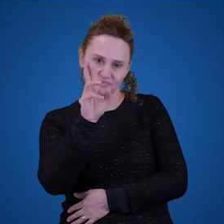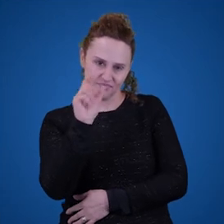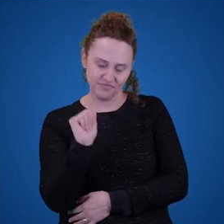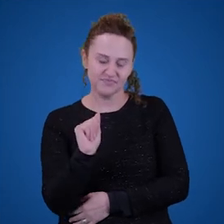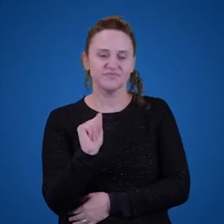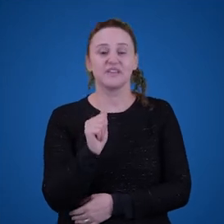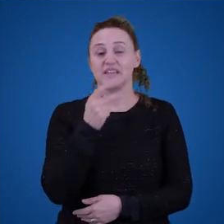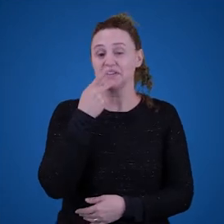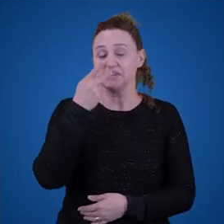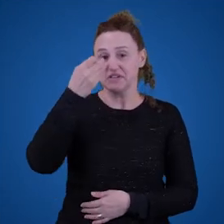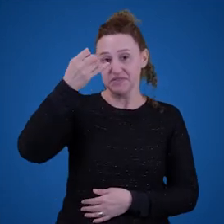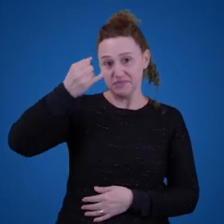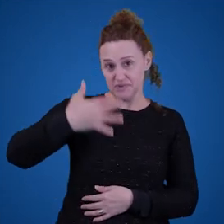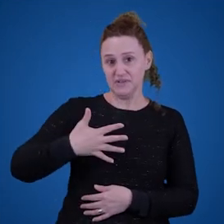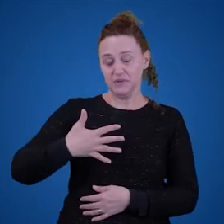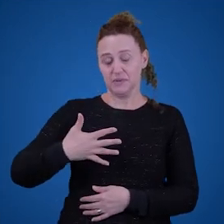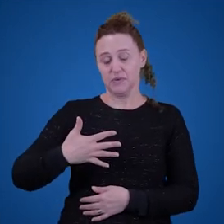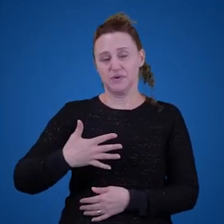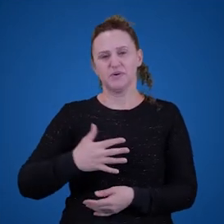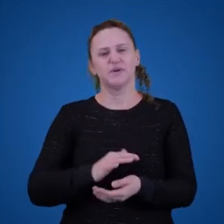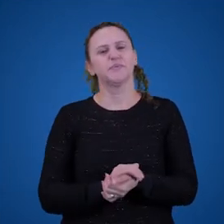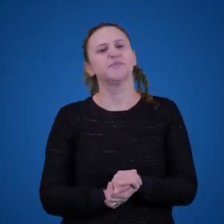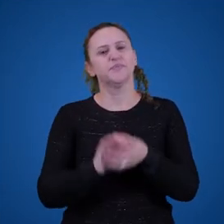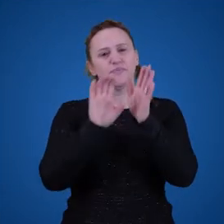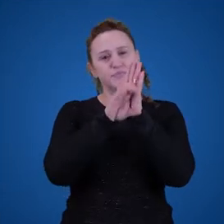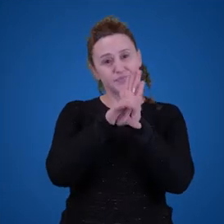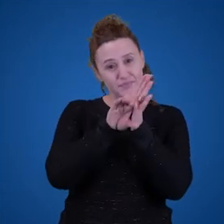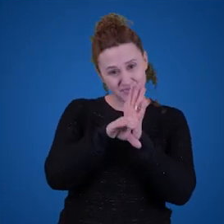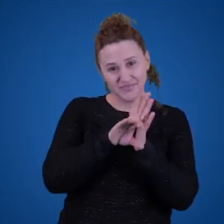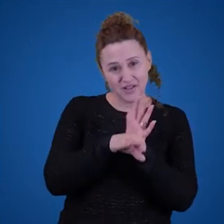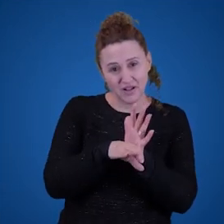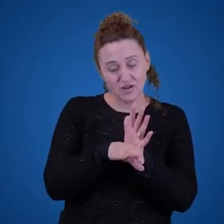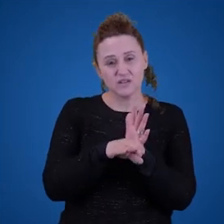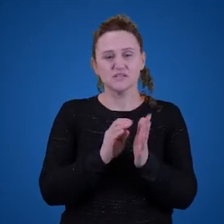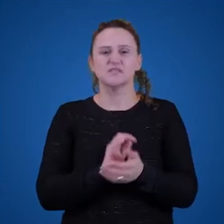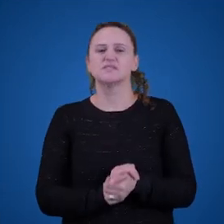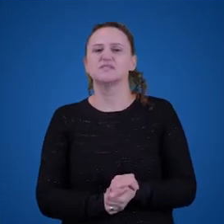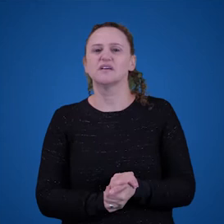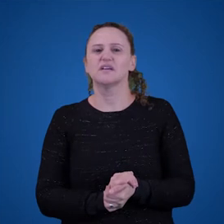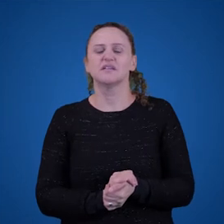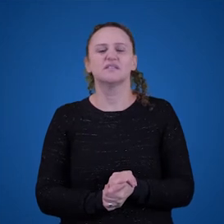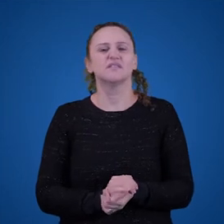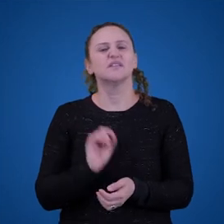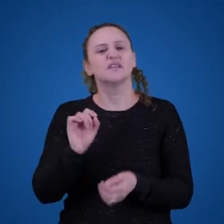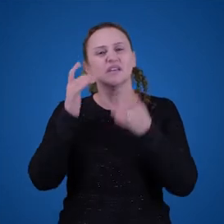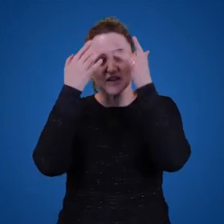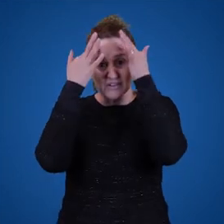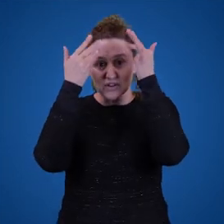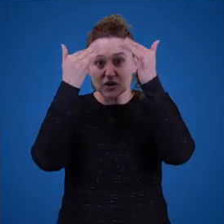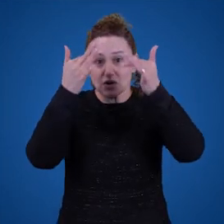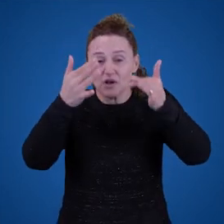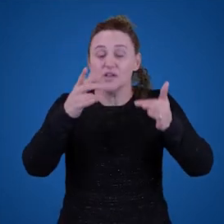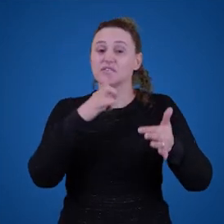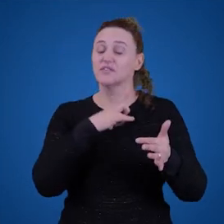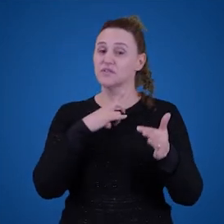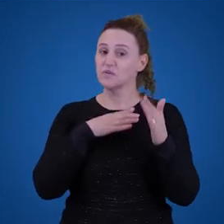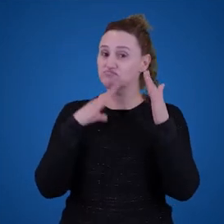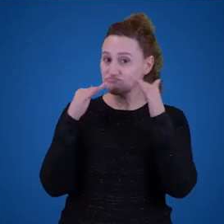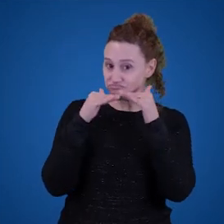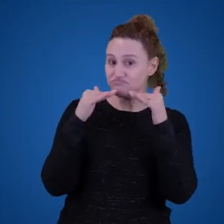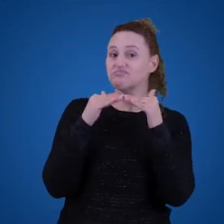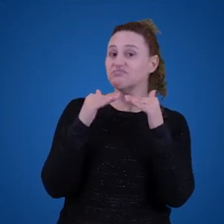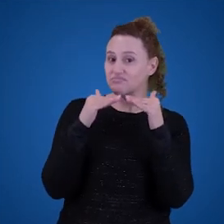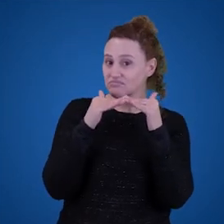que há uma concepção mais ou menos geral, né? Ou seja, os filósofos e as filósofas tendem a concordar que o